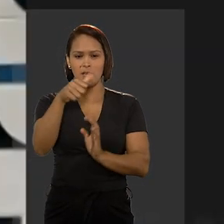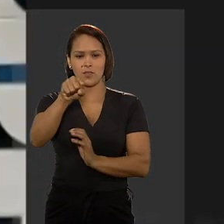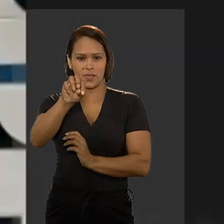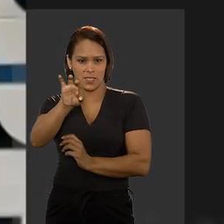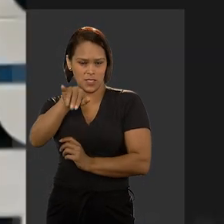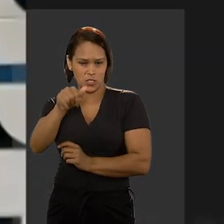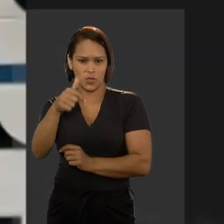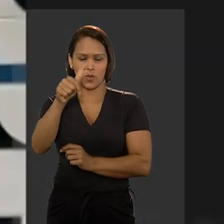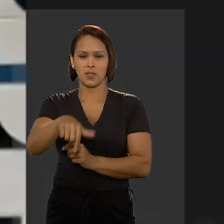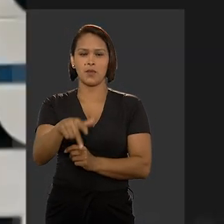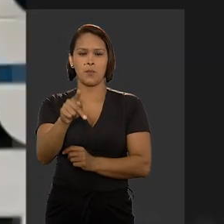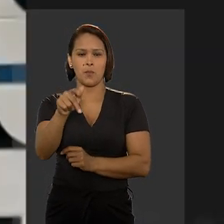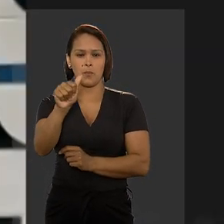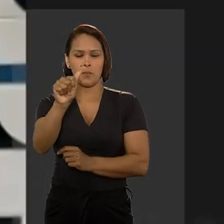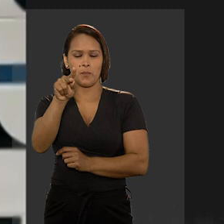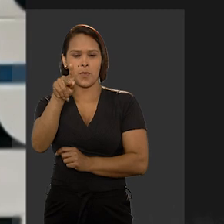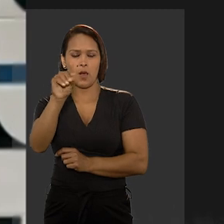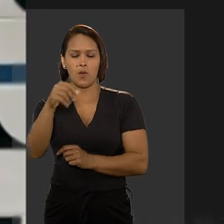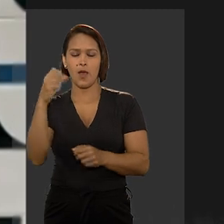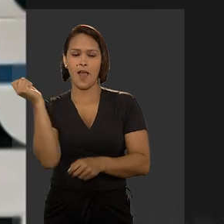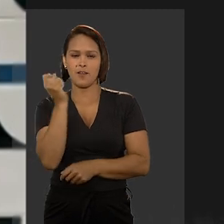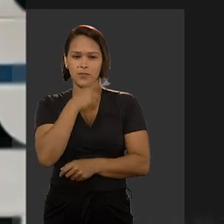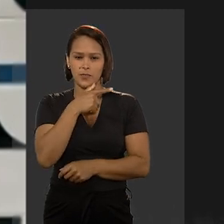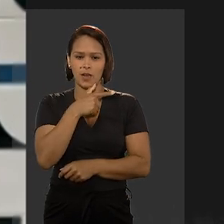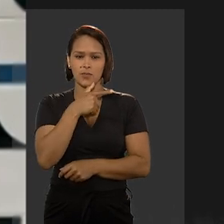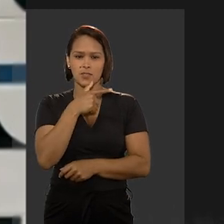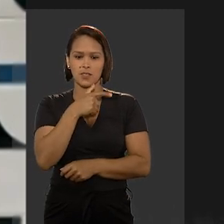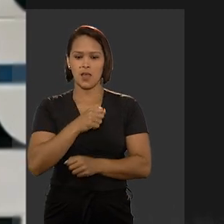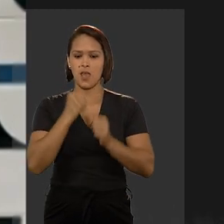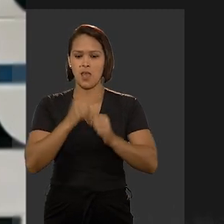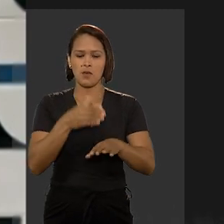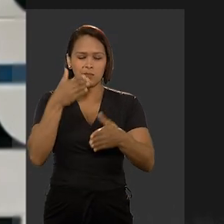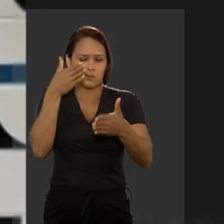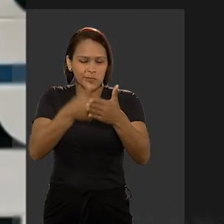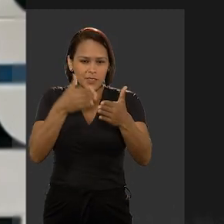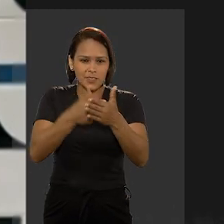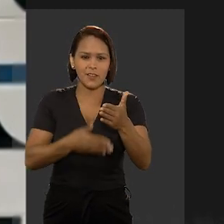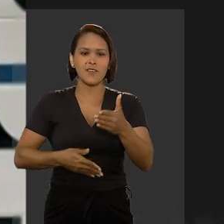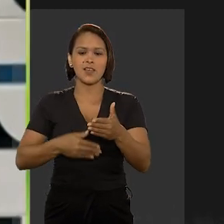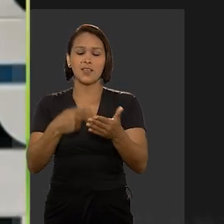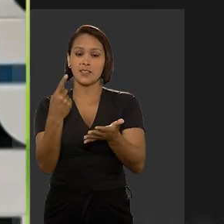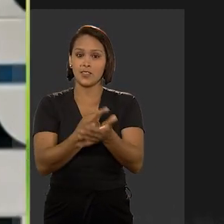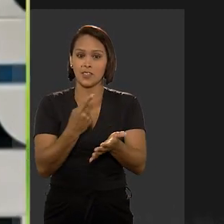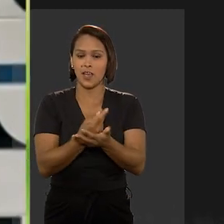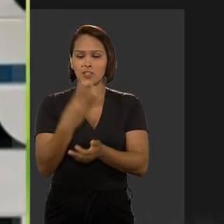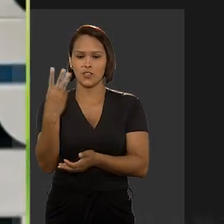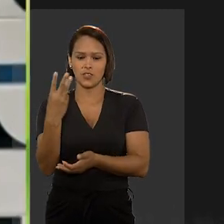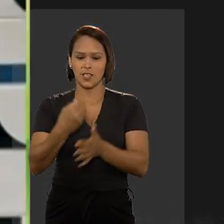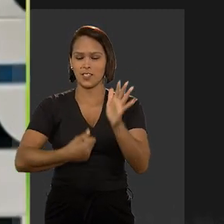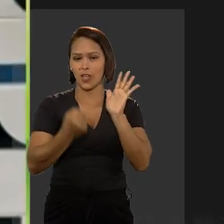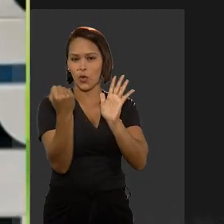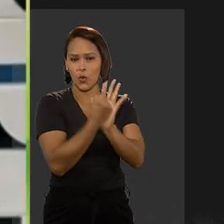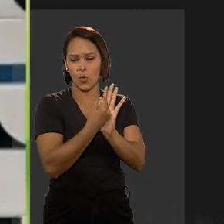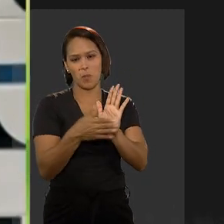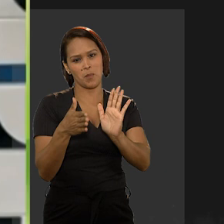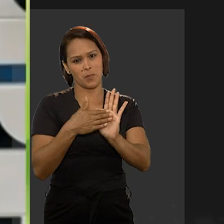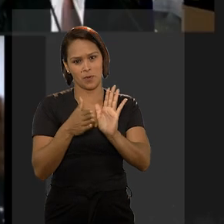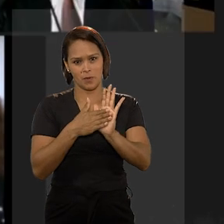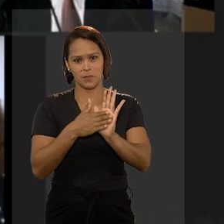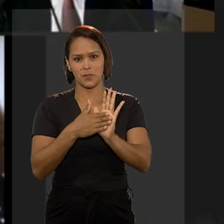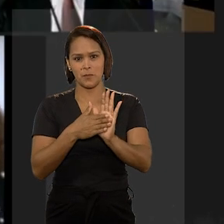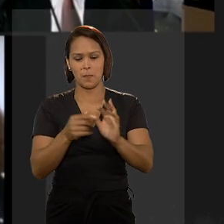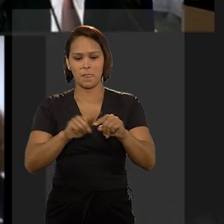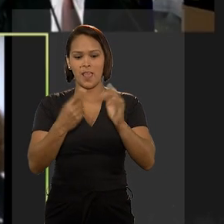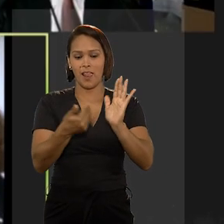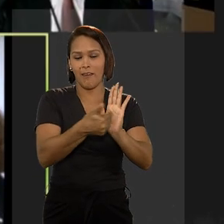STJ, ministro Paulo de Tarso Sanseverino, a falsificação configura uma interferência ilícita de terceiros na identidade da marca,